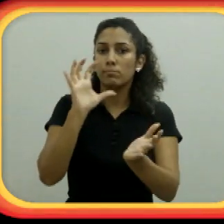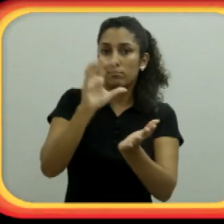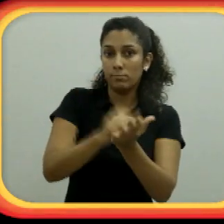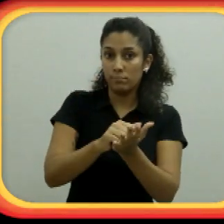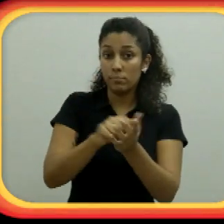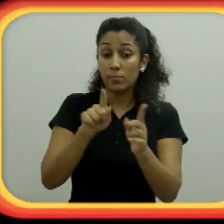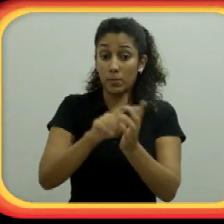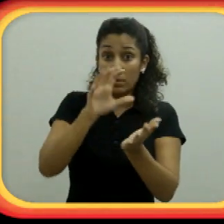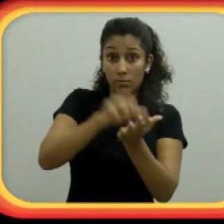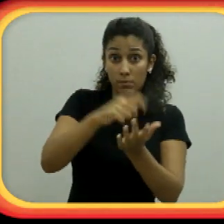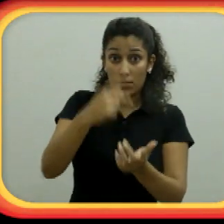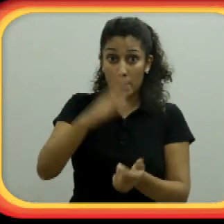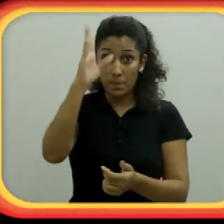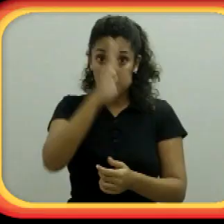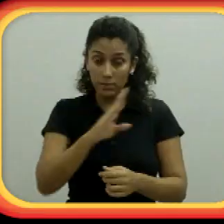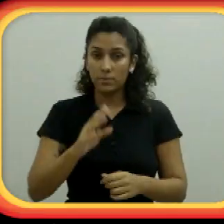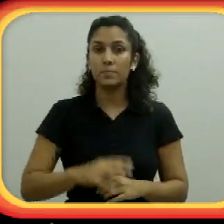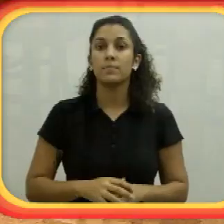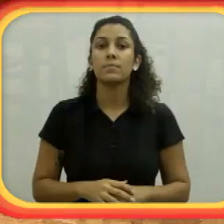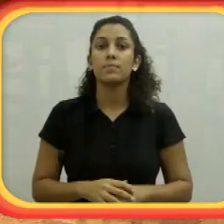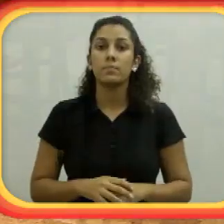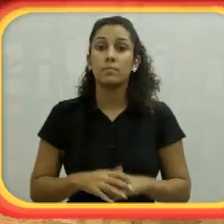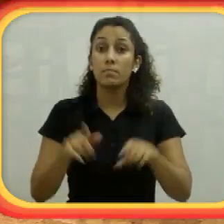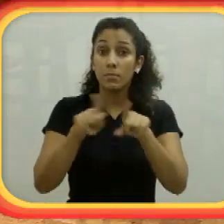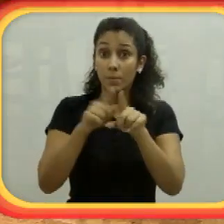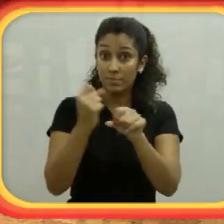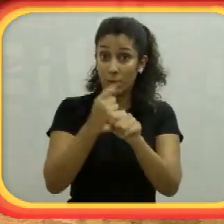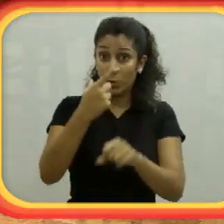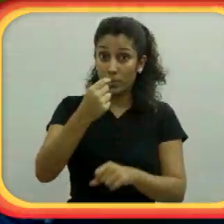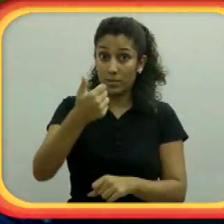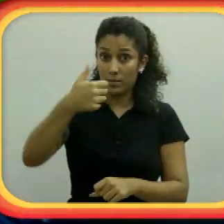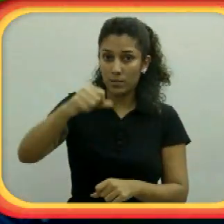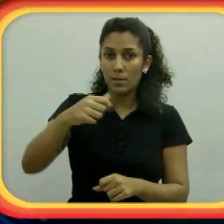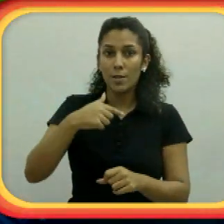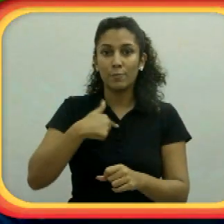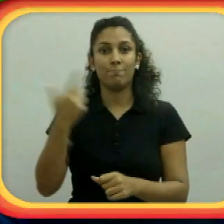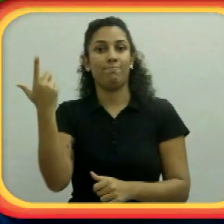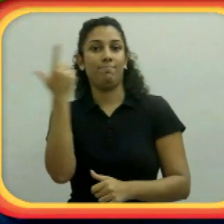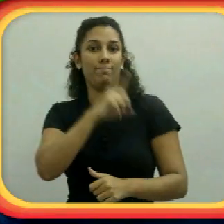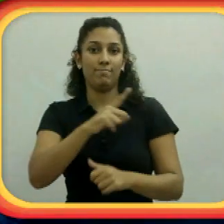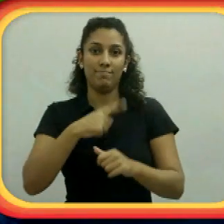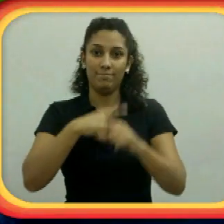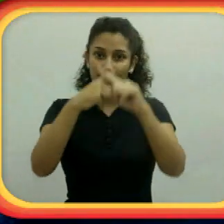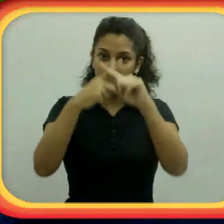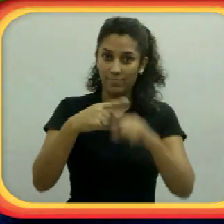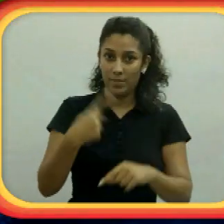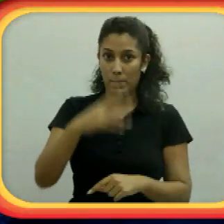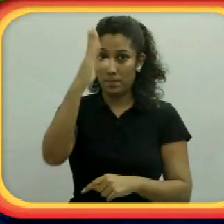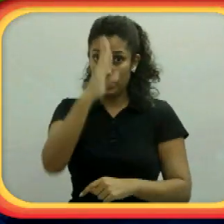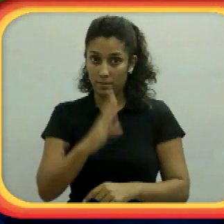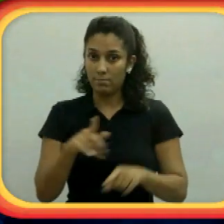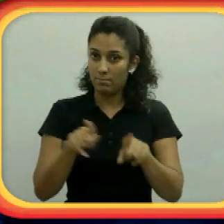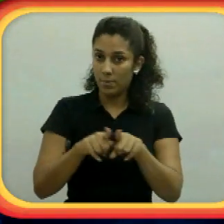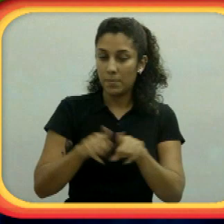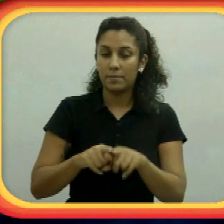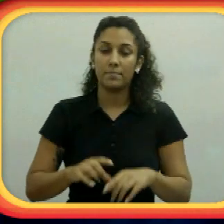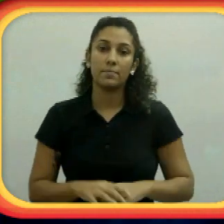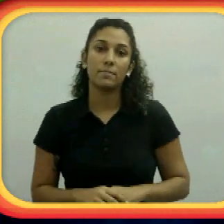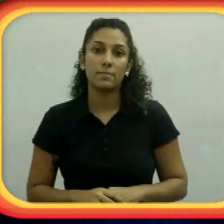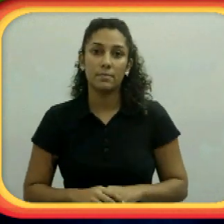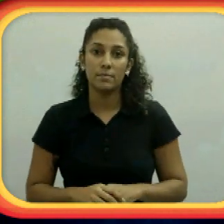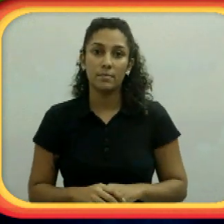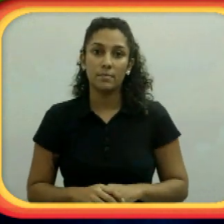seleciona as fotos e envia pela internet, mas a foto só pode ser registrada, registra no Brasil. E também, em